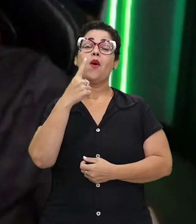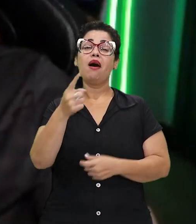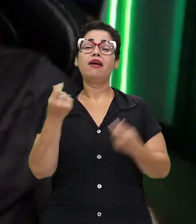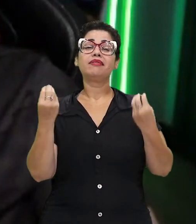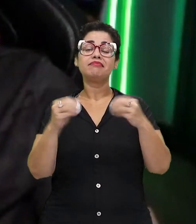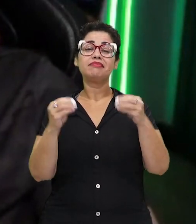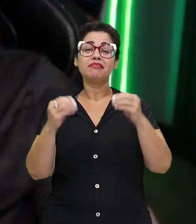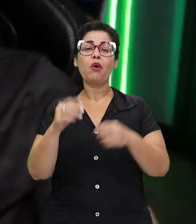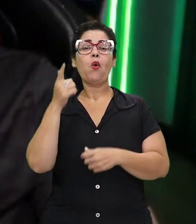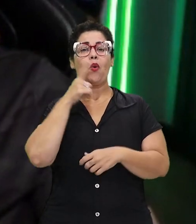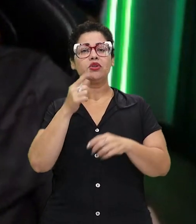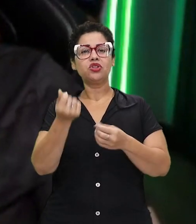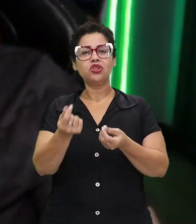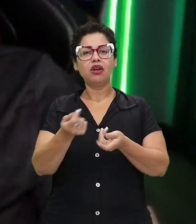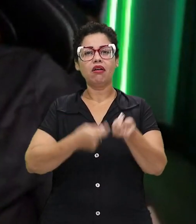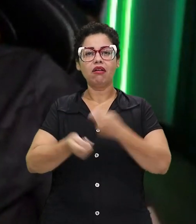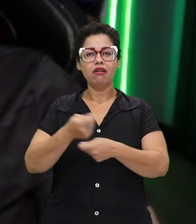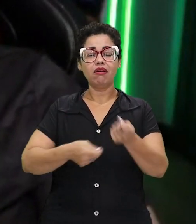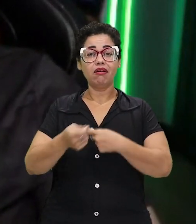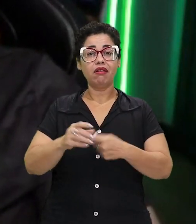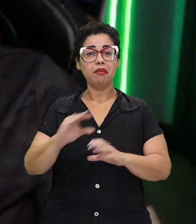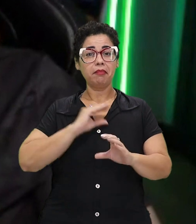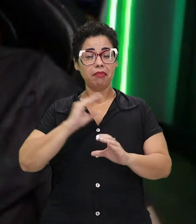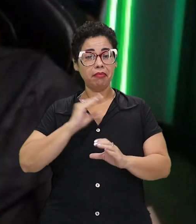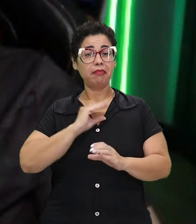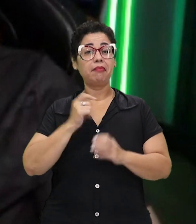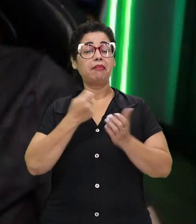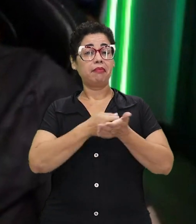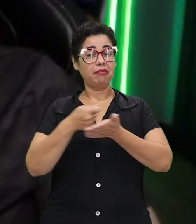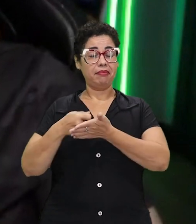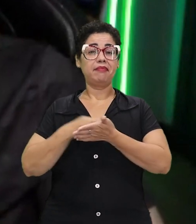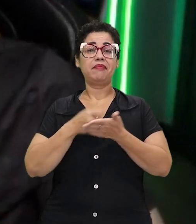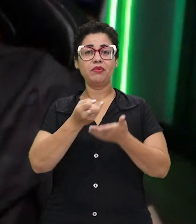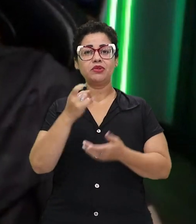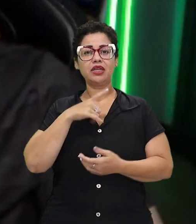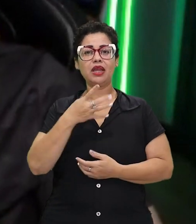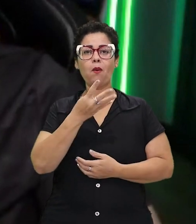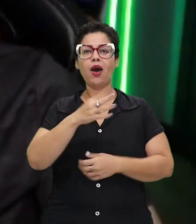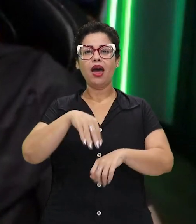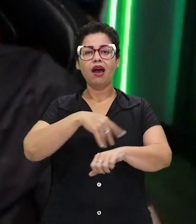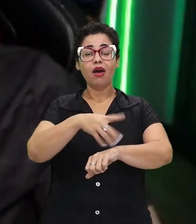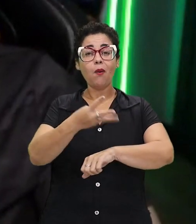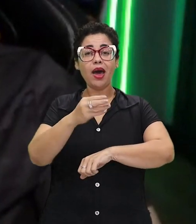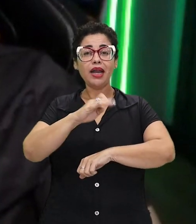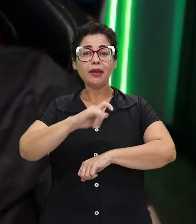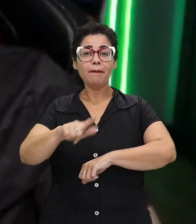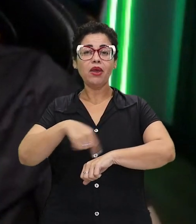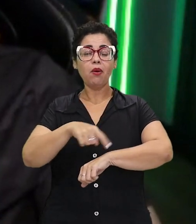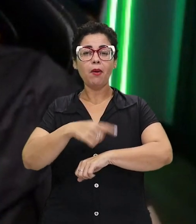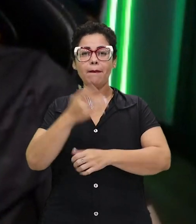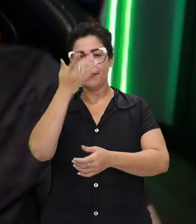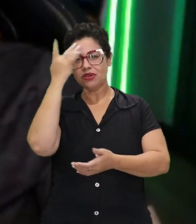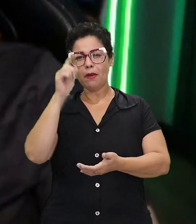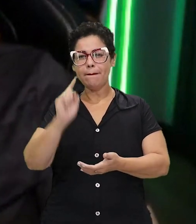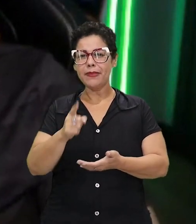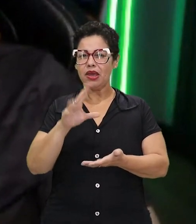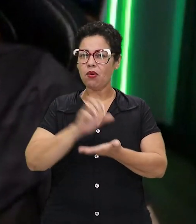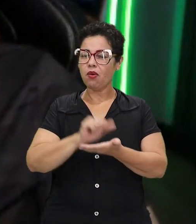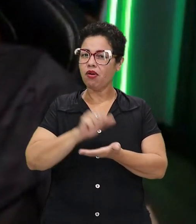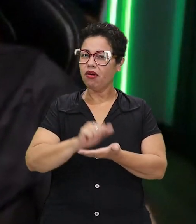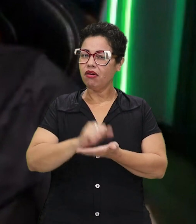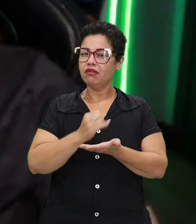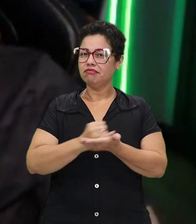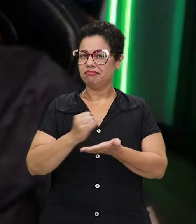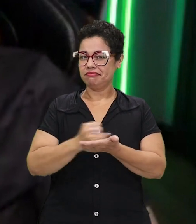para monetizar o canal. Na época, a gente tinha que ter, se não me engano, 40 mil horas de visualização e mil inscritos. Então, assim, os